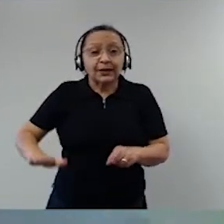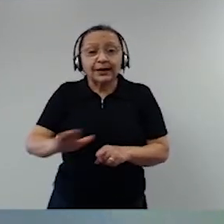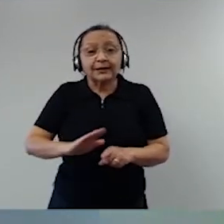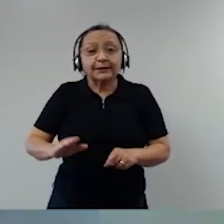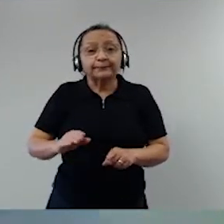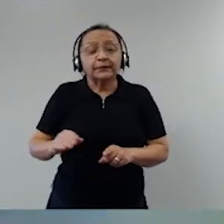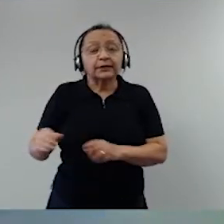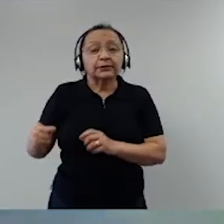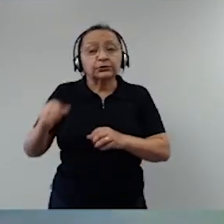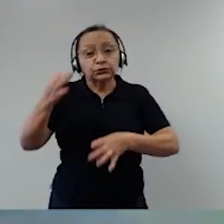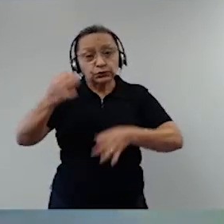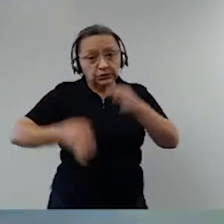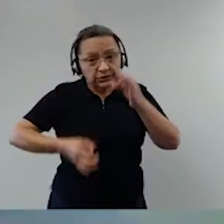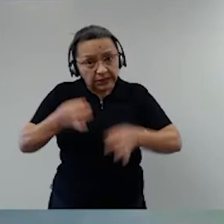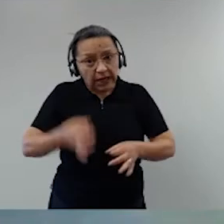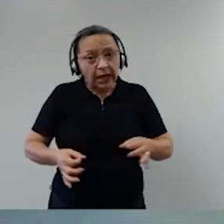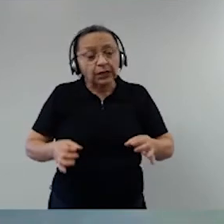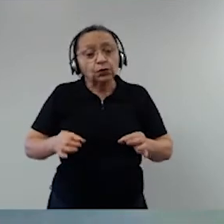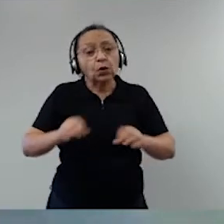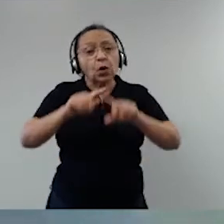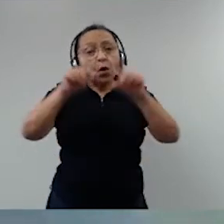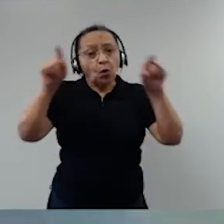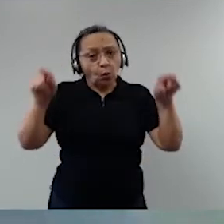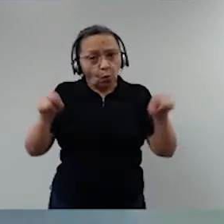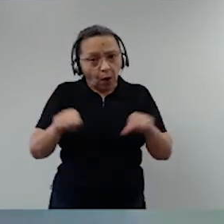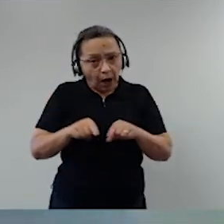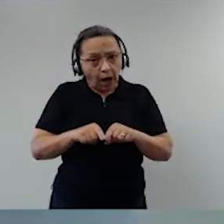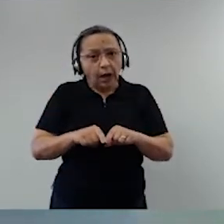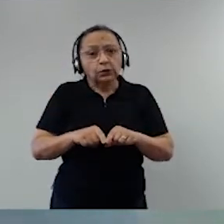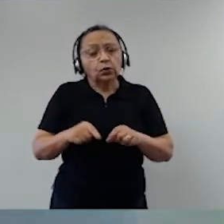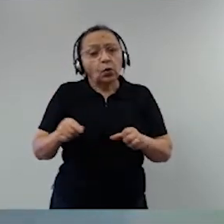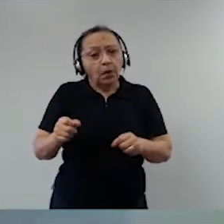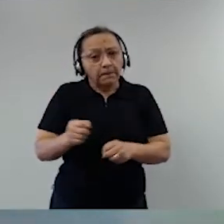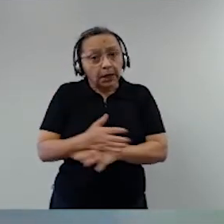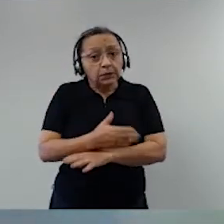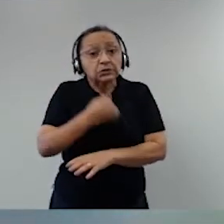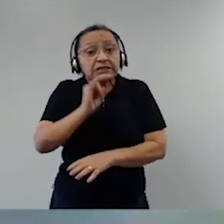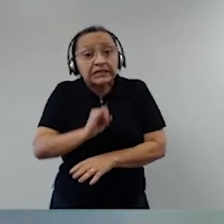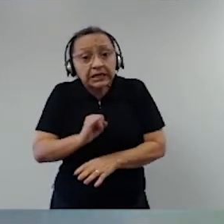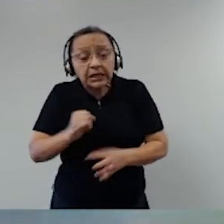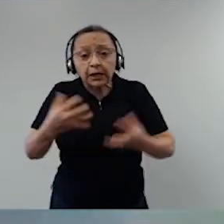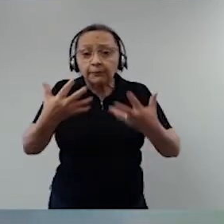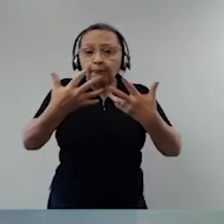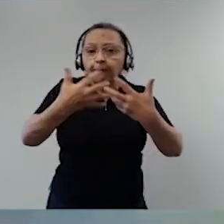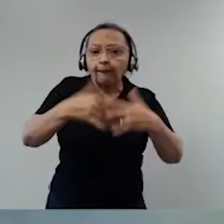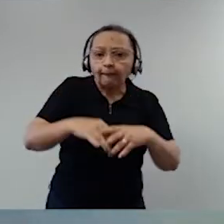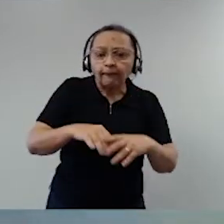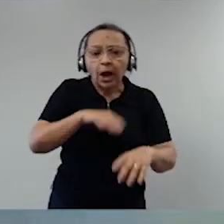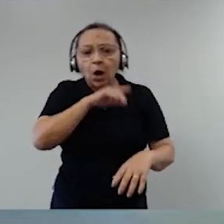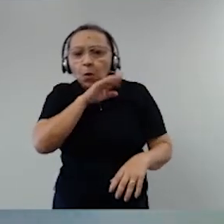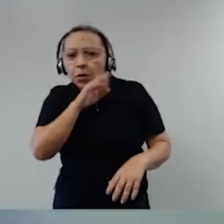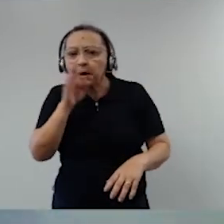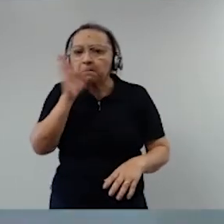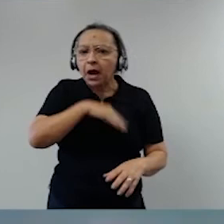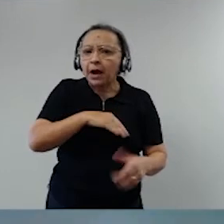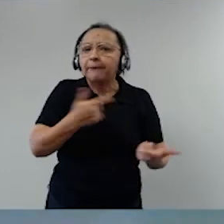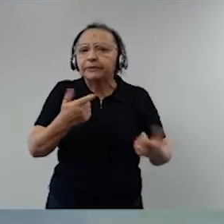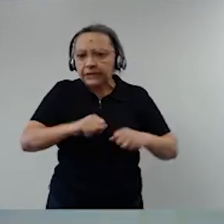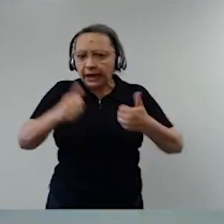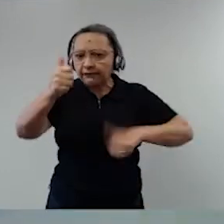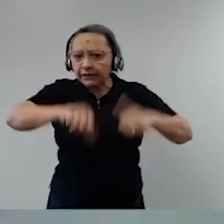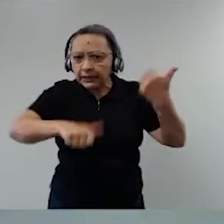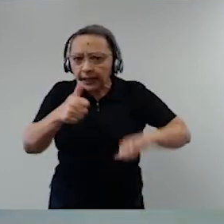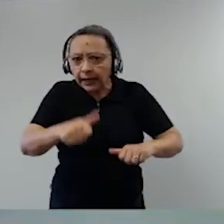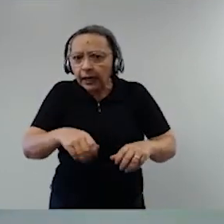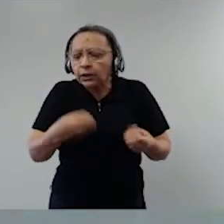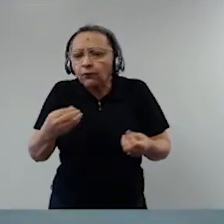maneira como está previsto. Se funciona mal, tem que ver por que funciona mal, os problemas que tem para funcionar, o que pode fazer para melhorar, assim como os